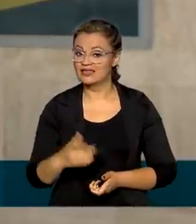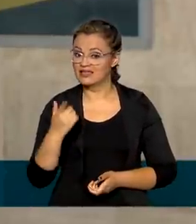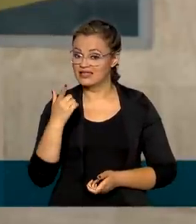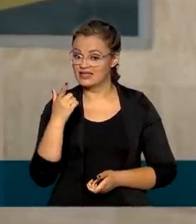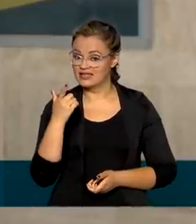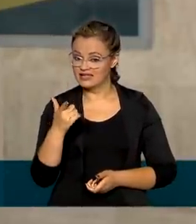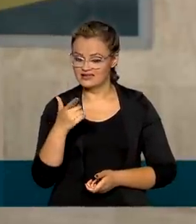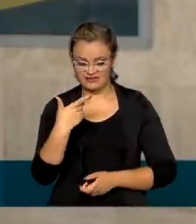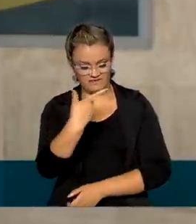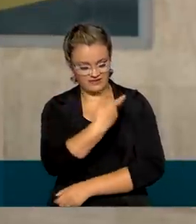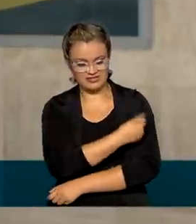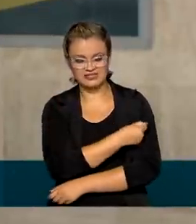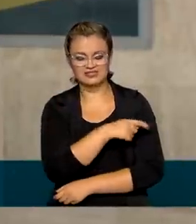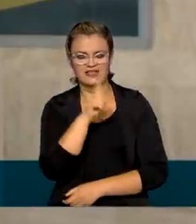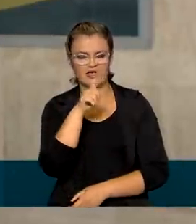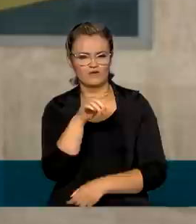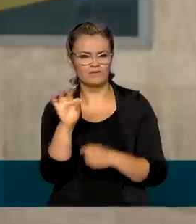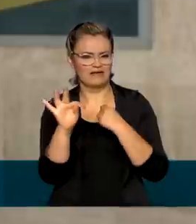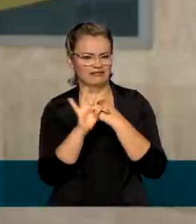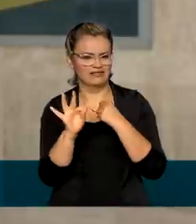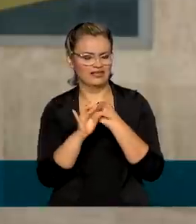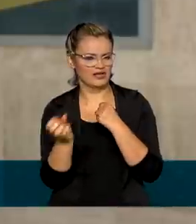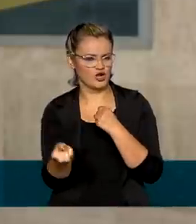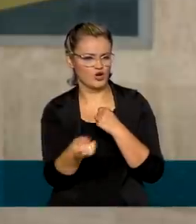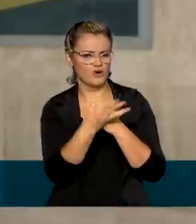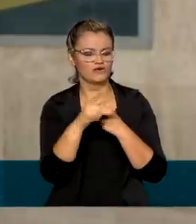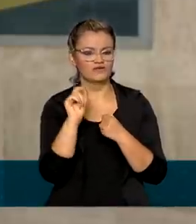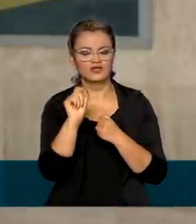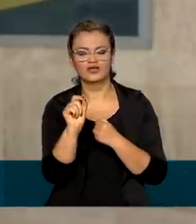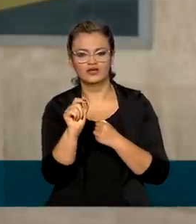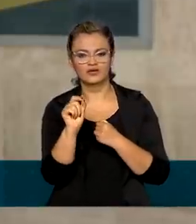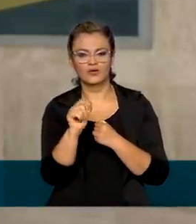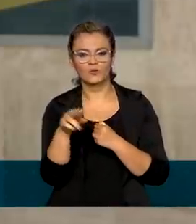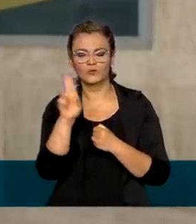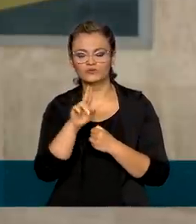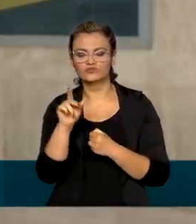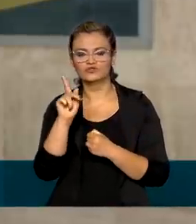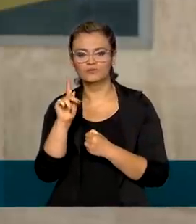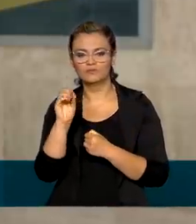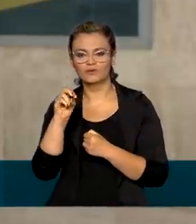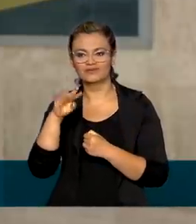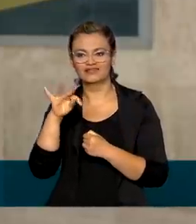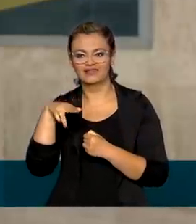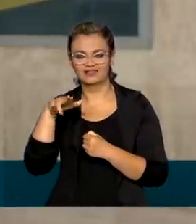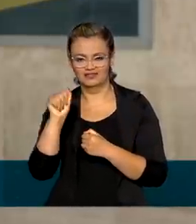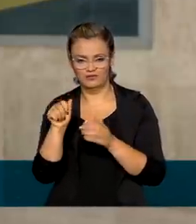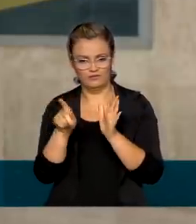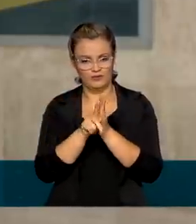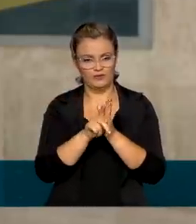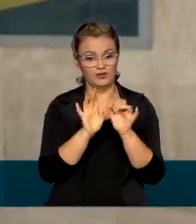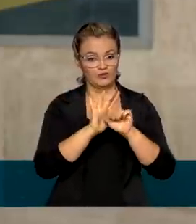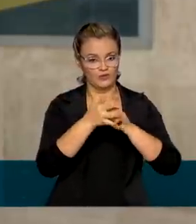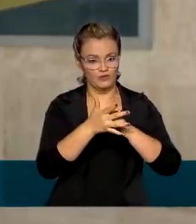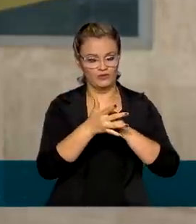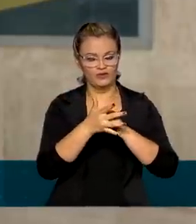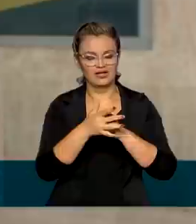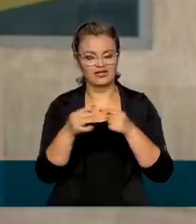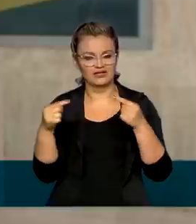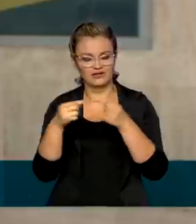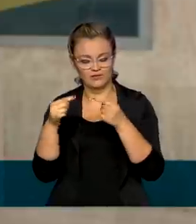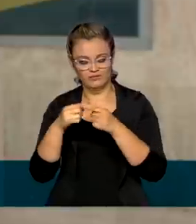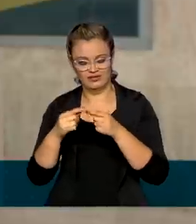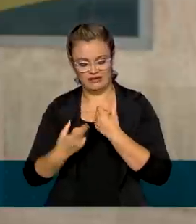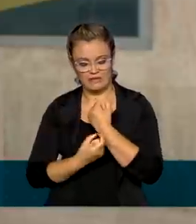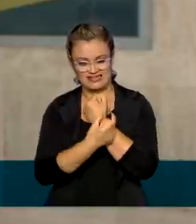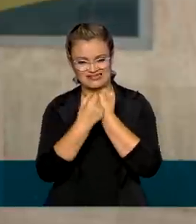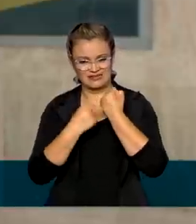esse imunizante usa uma técnica inovadora. Ele recombina proteínas da parte que o coronavírus usa para se ligar às nossas